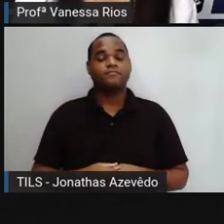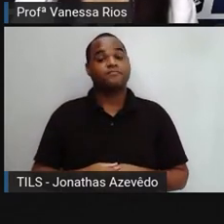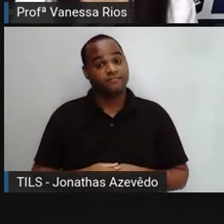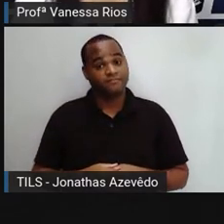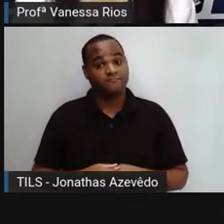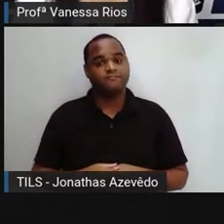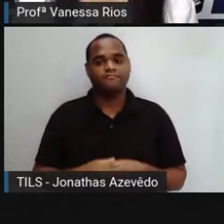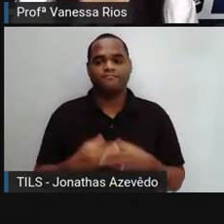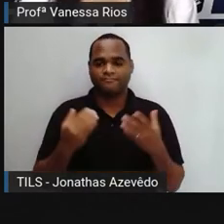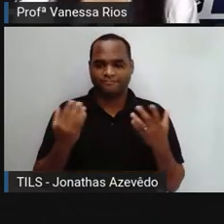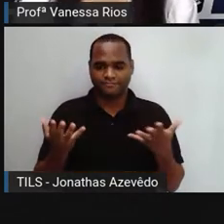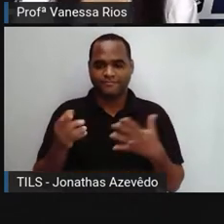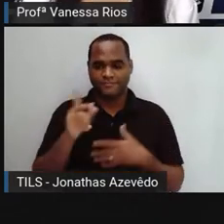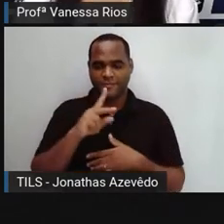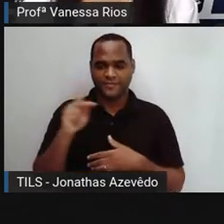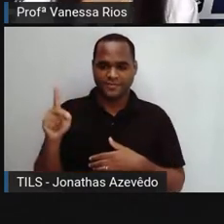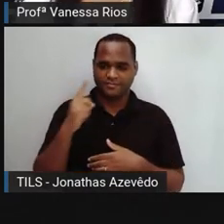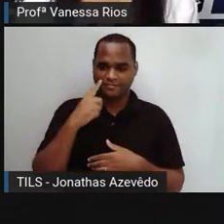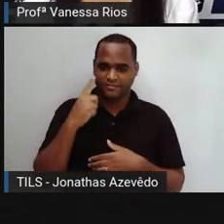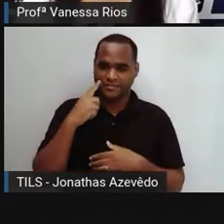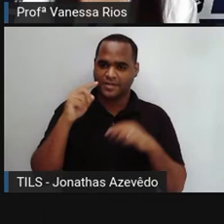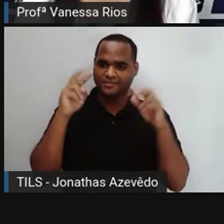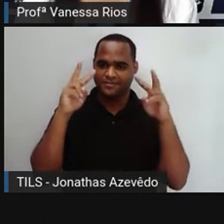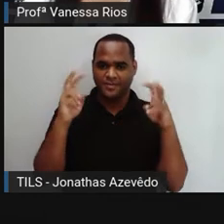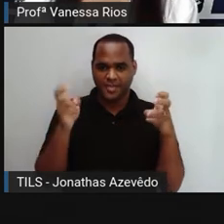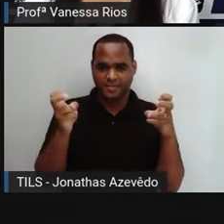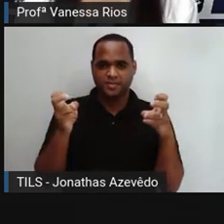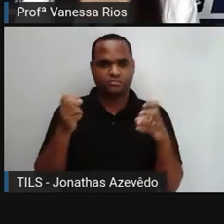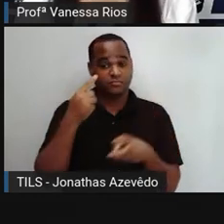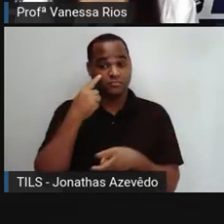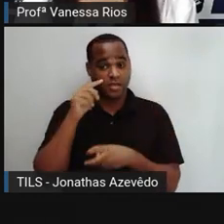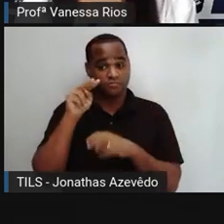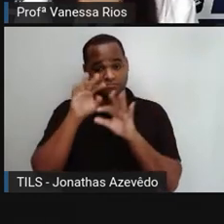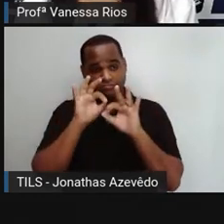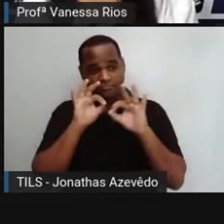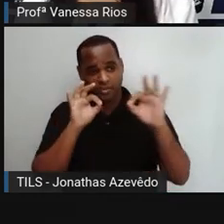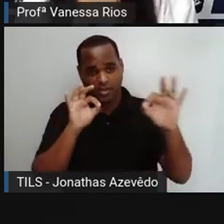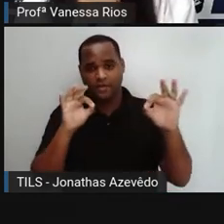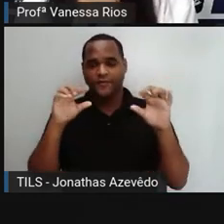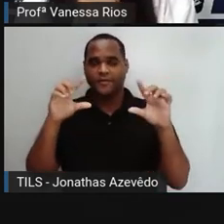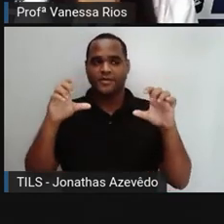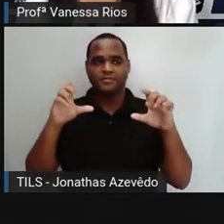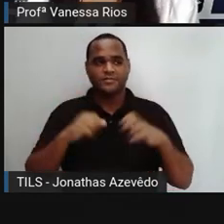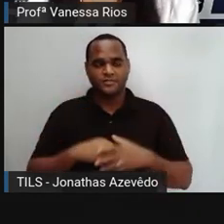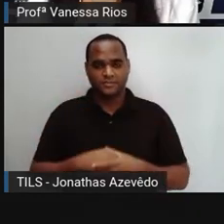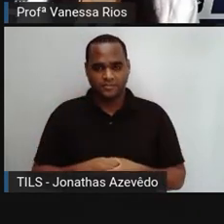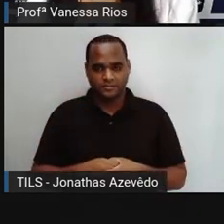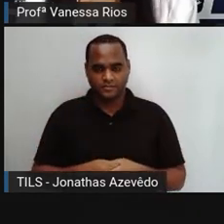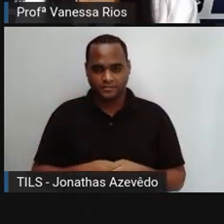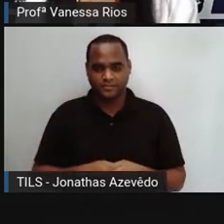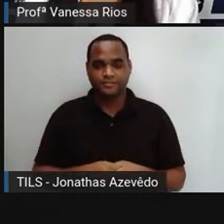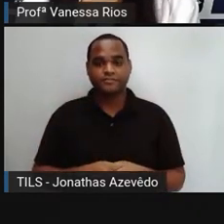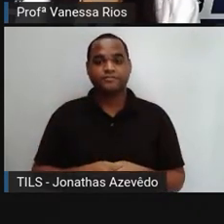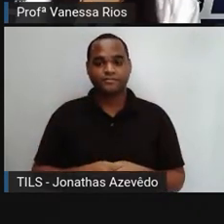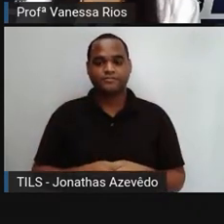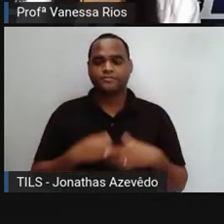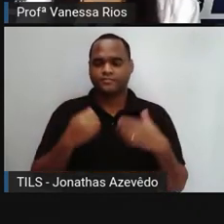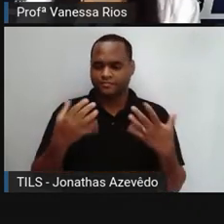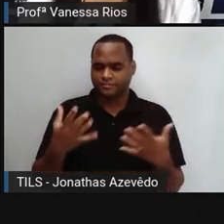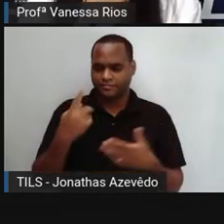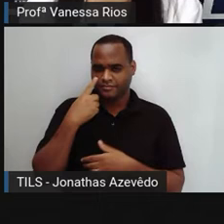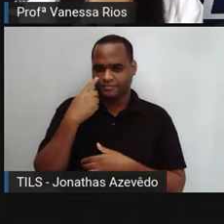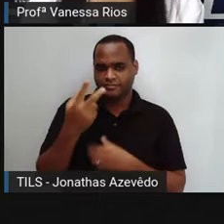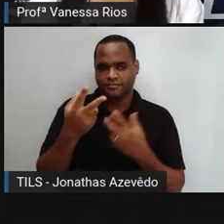E aí quando a Pro traz esse título, né? Olhando o além da fotografia. A gente já